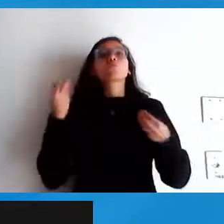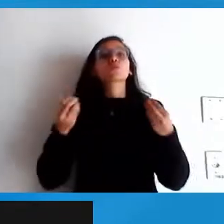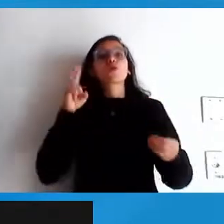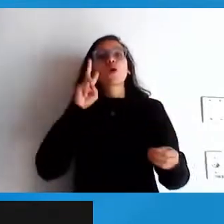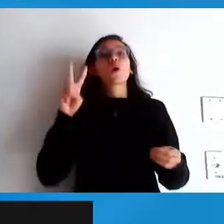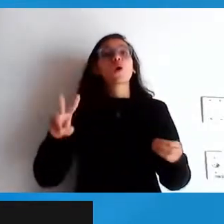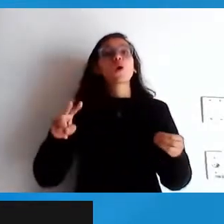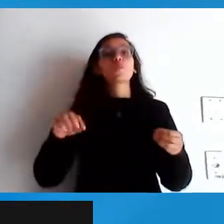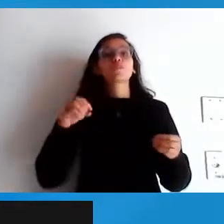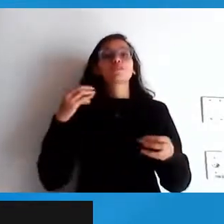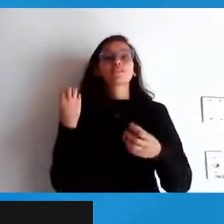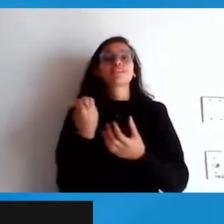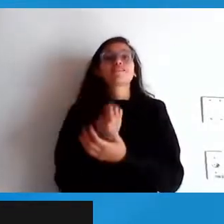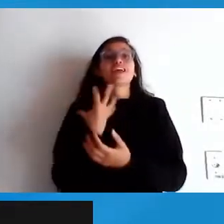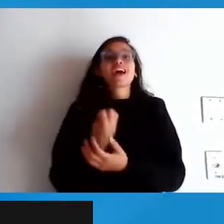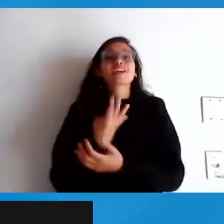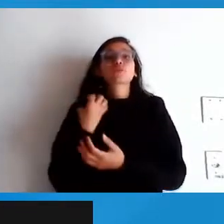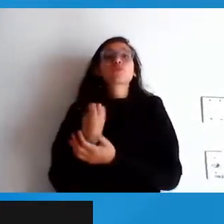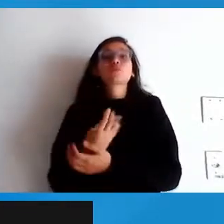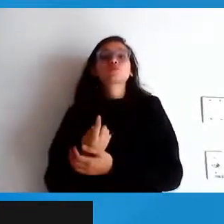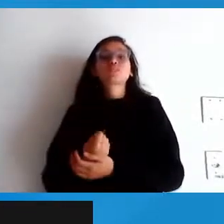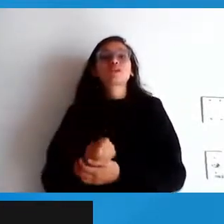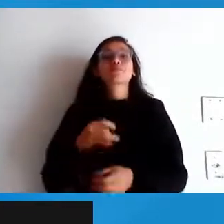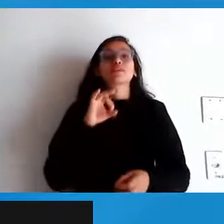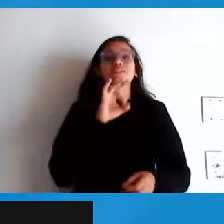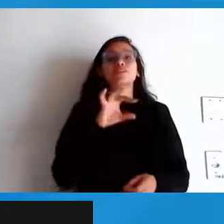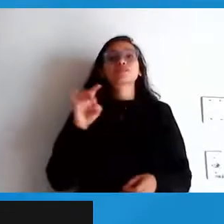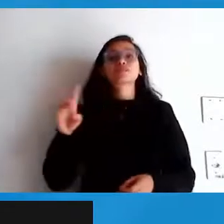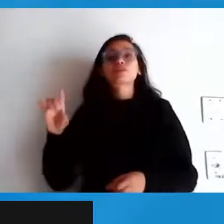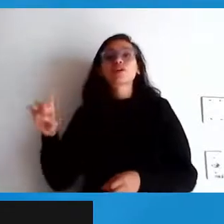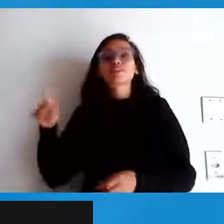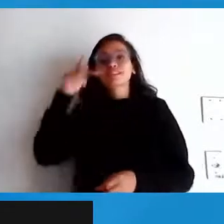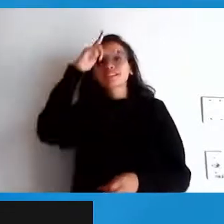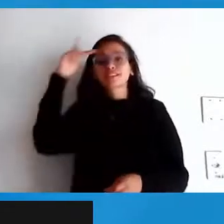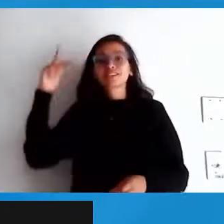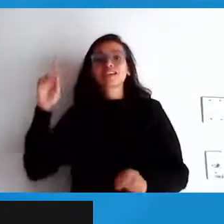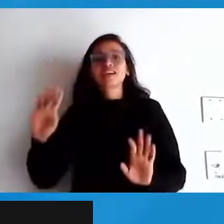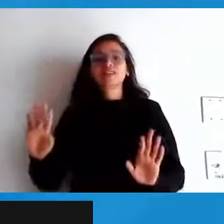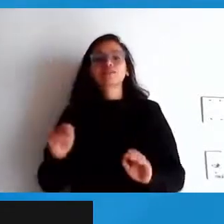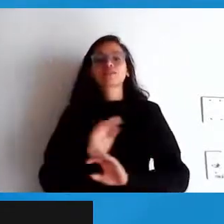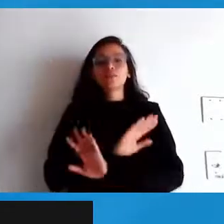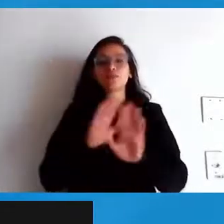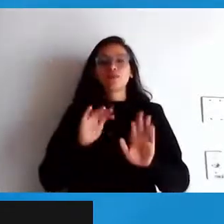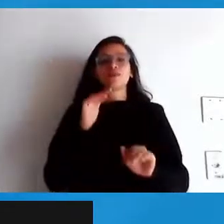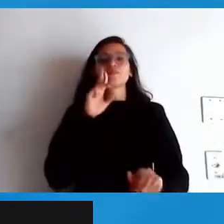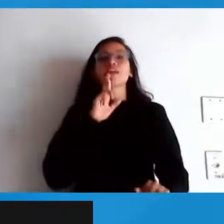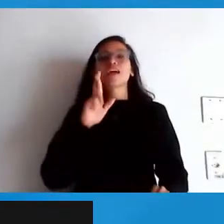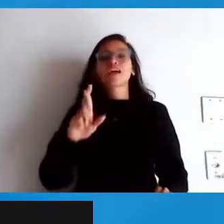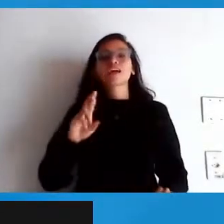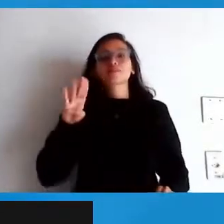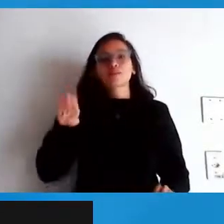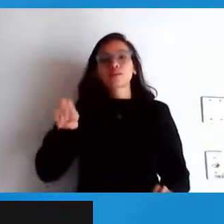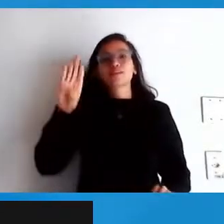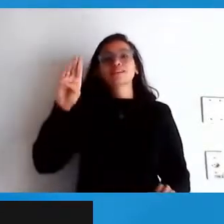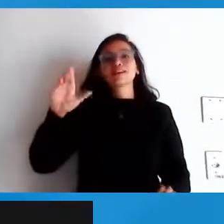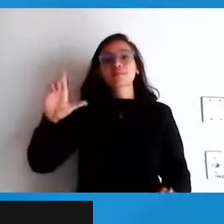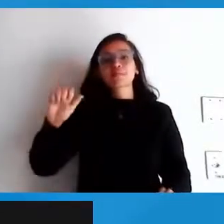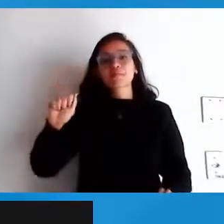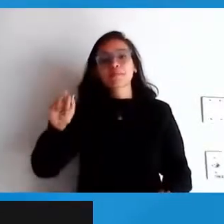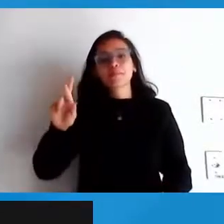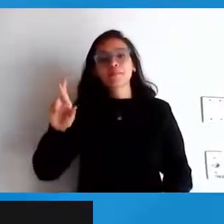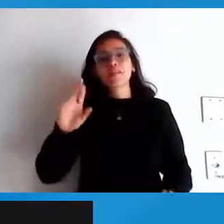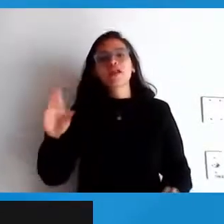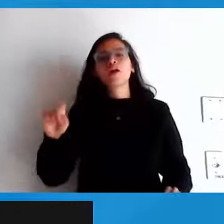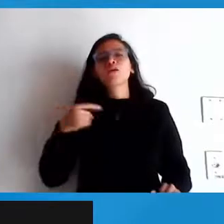legal isso não há restrição eu vejo em qualquer tipo de forma de arrecadar